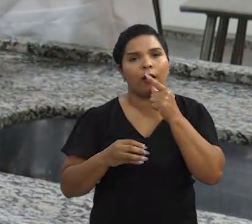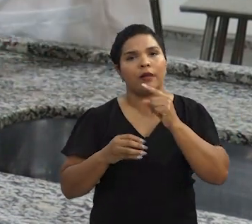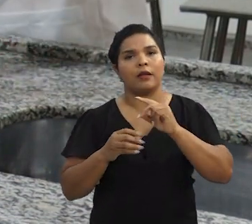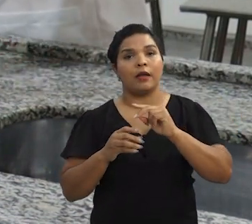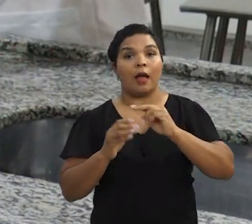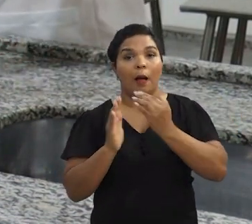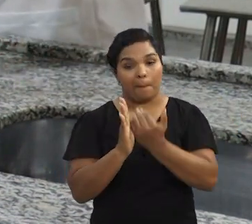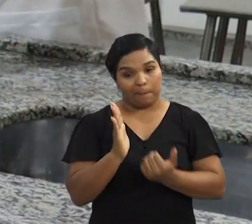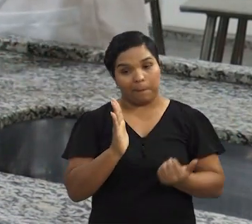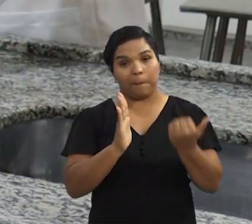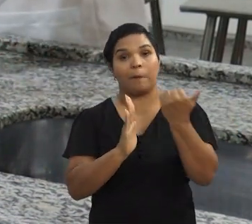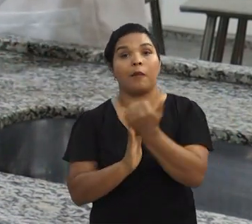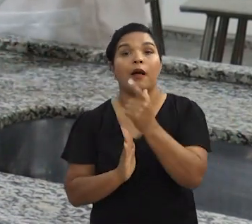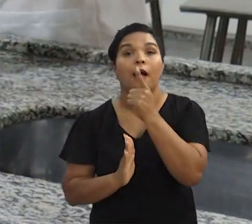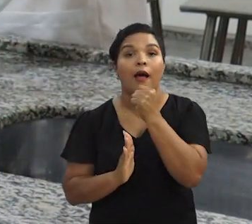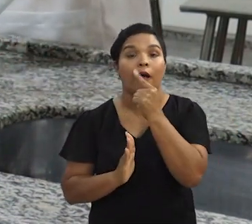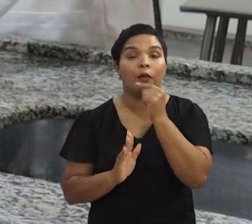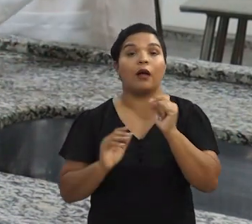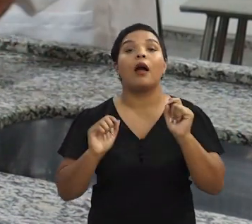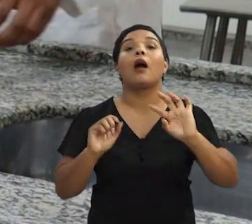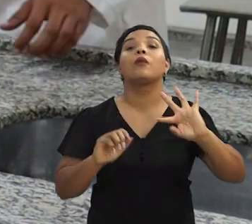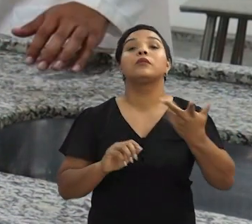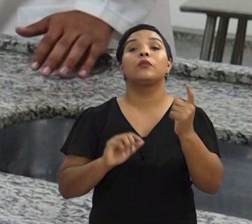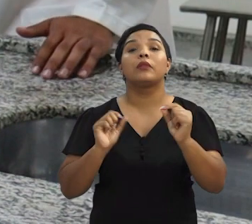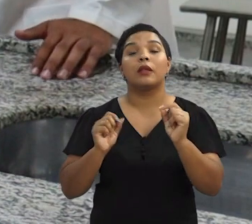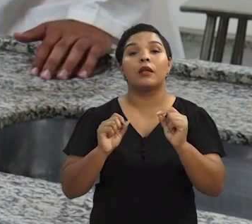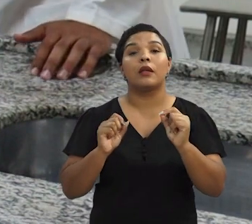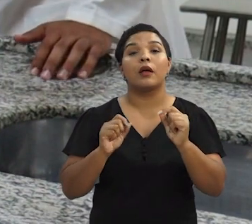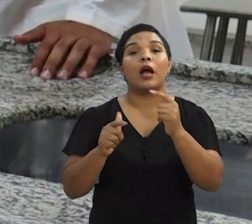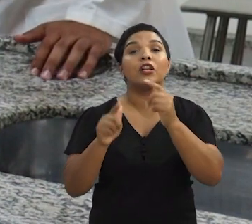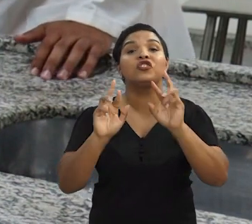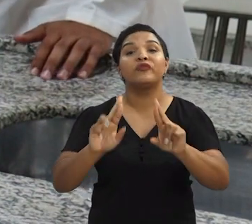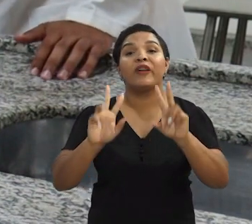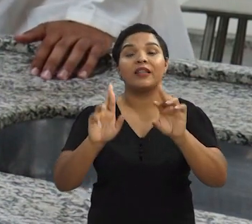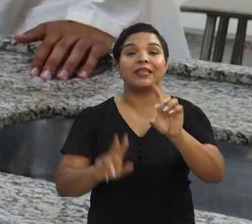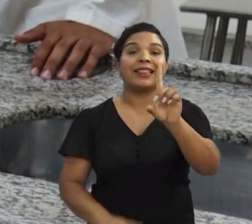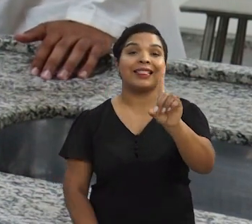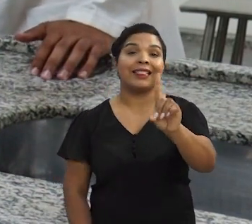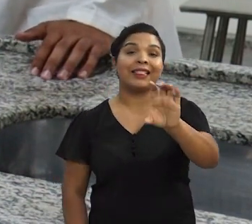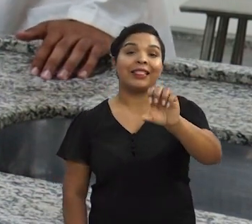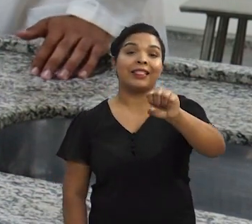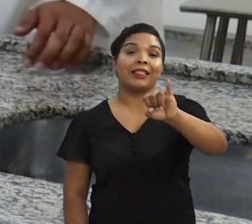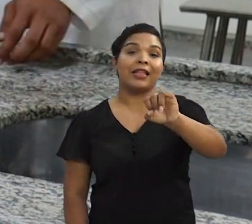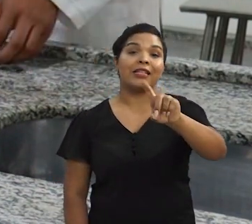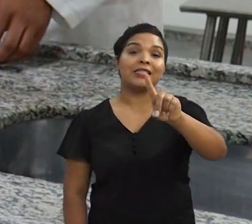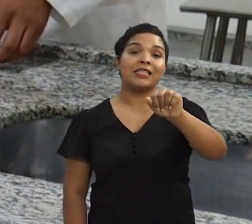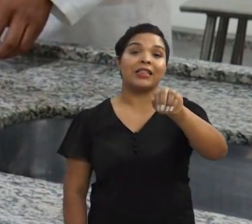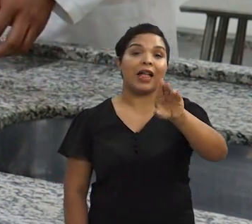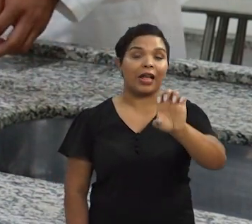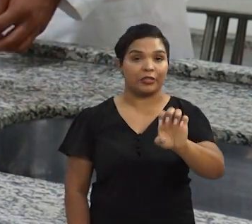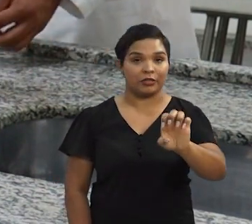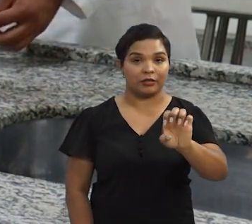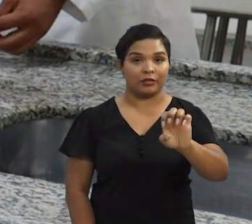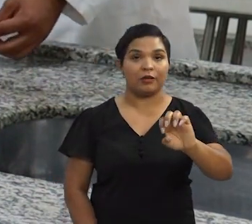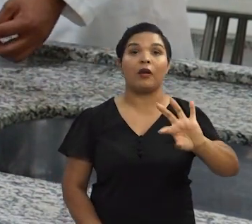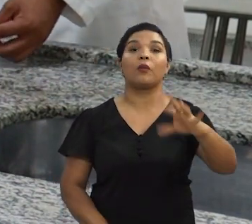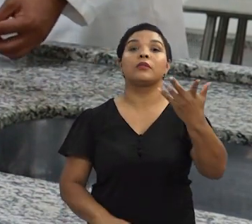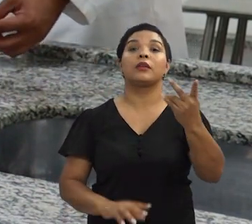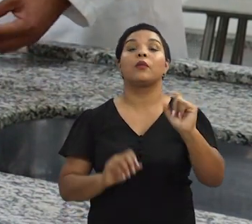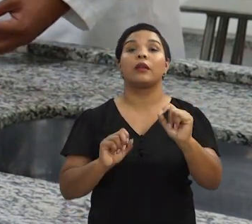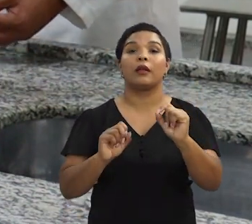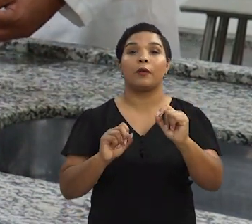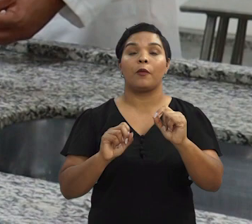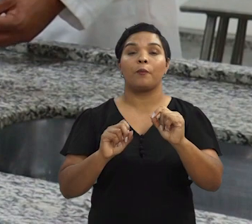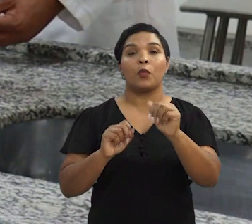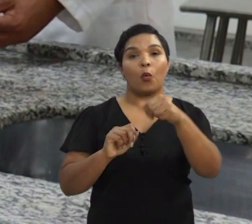Água em quantidades excessivas. E aí, vai acontecer o quê? Uma diferença de densidade, tá? Então, vai ocorrer um processo de decantação. O